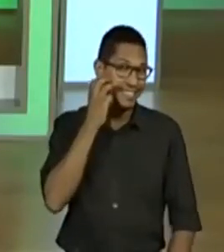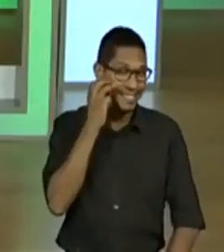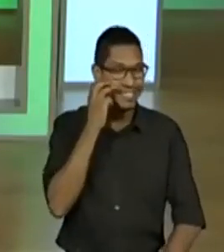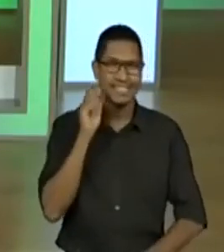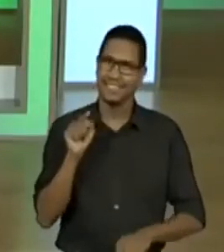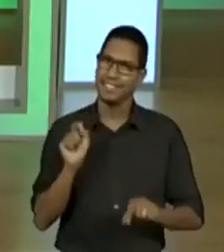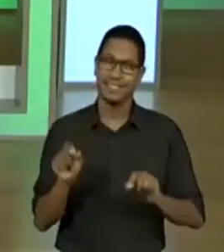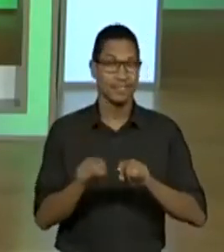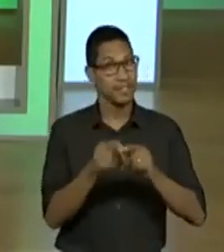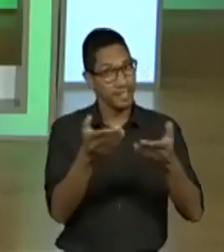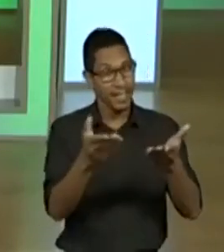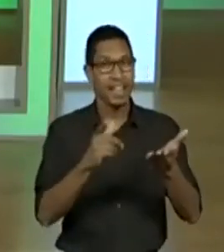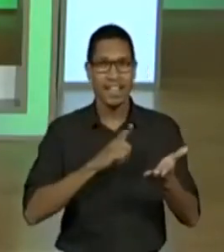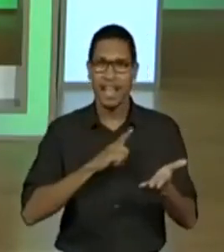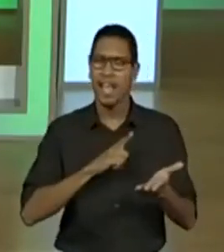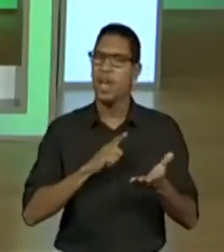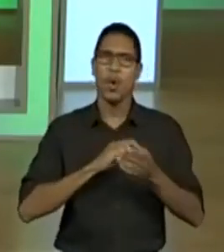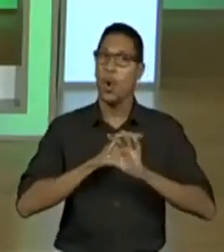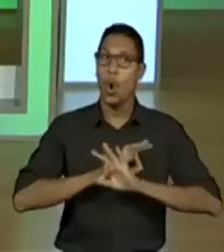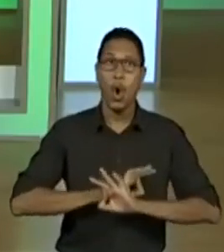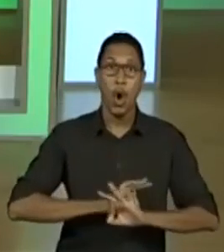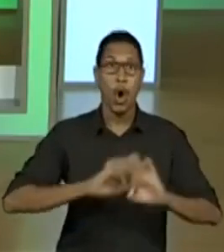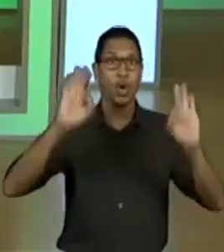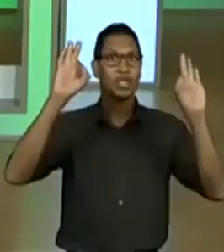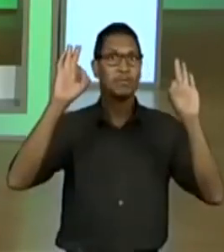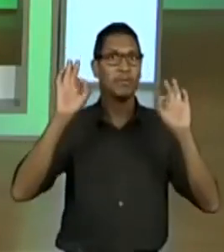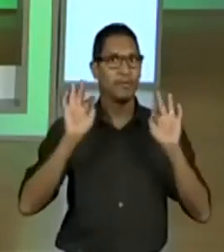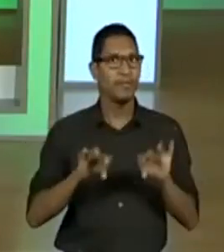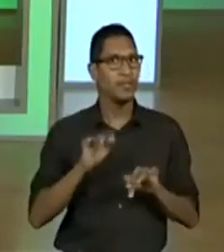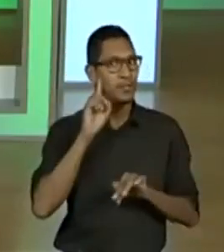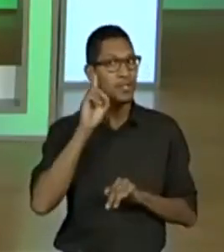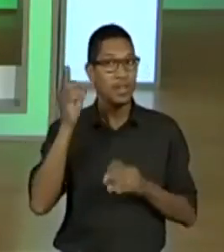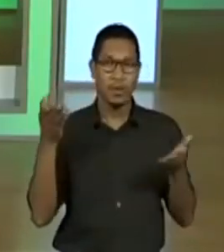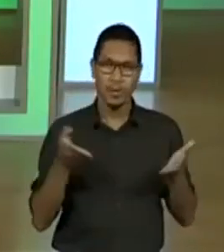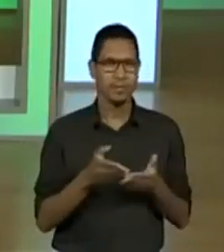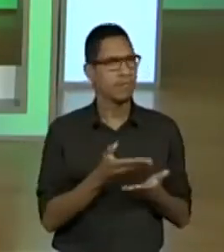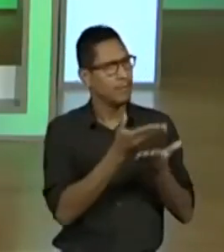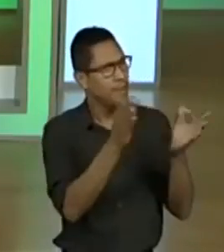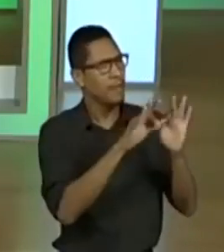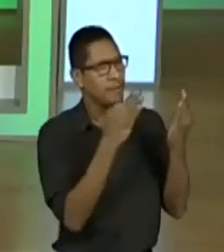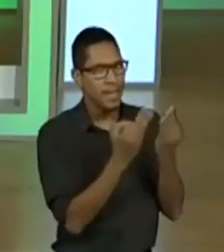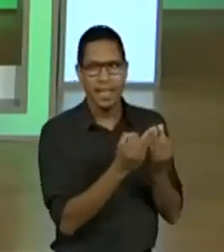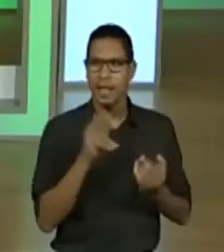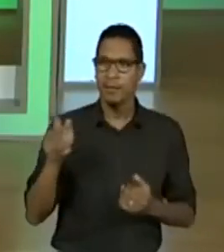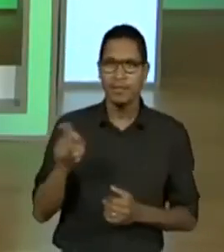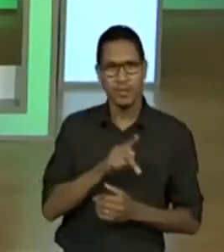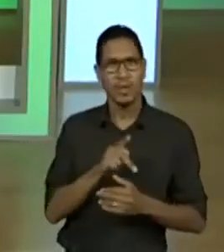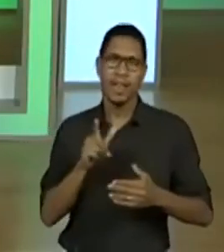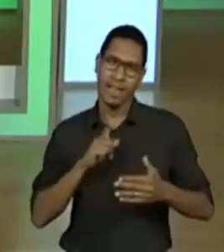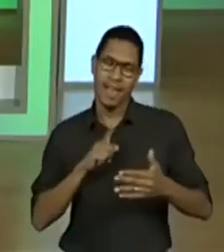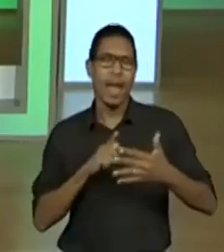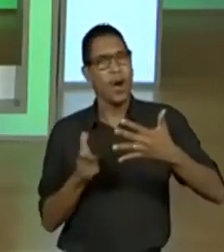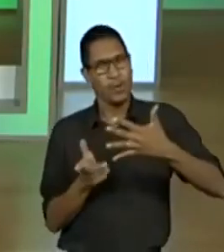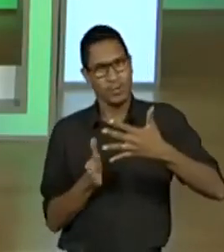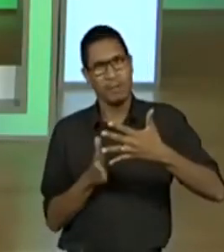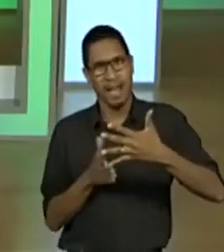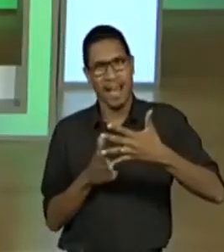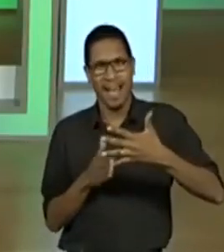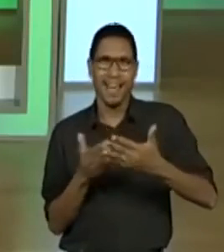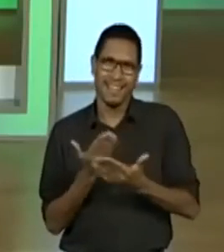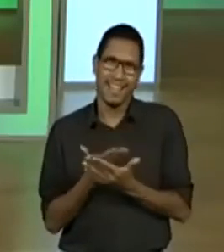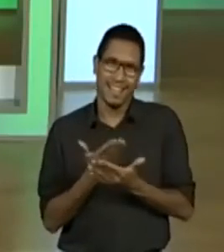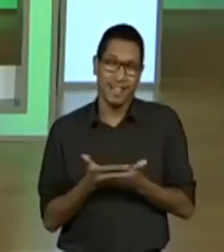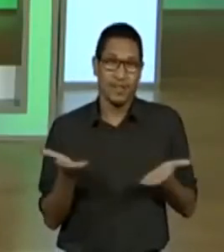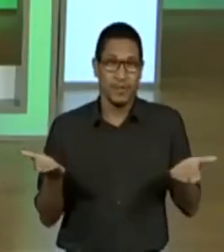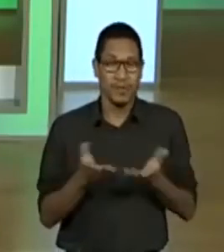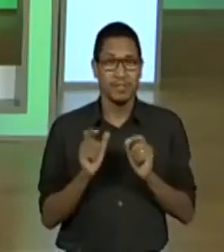encerramento de dia. Familiares, professores e a minha galerinha do Quinto, lógico, essa é a